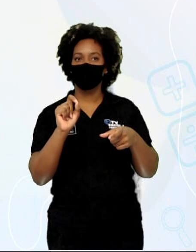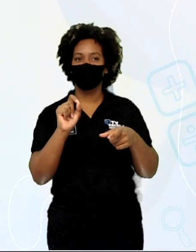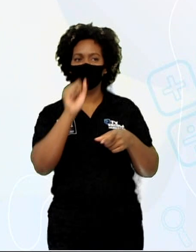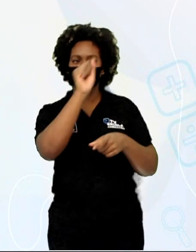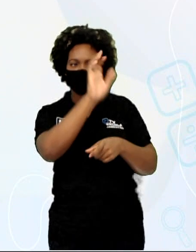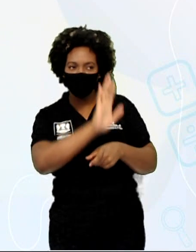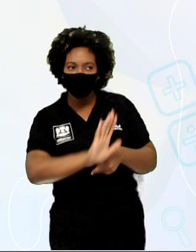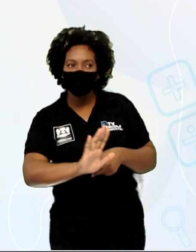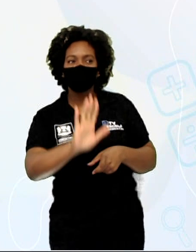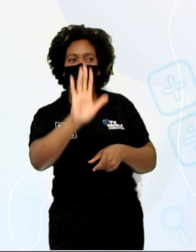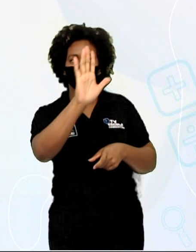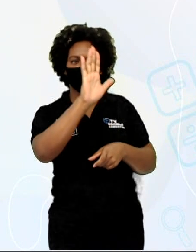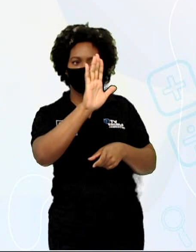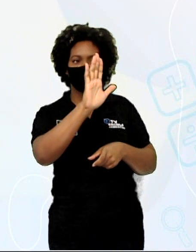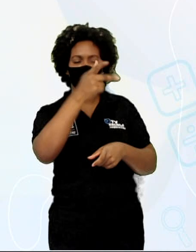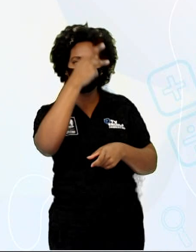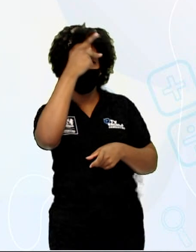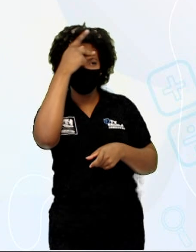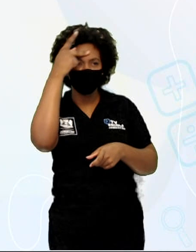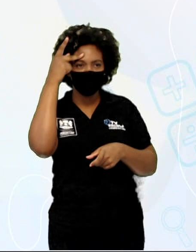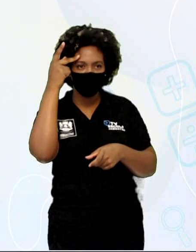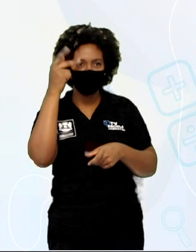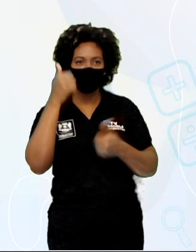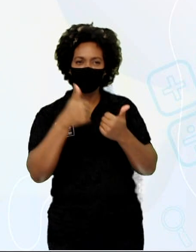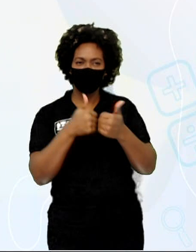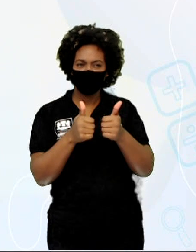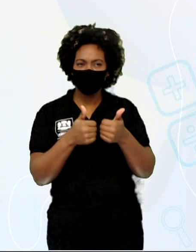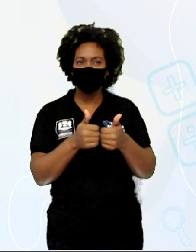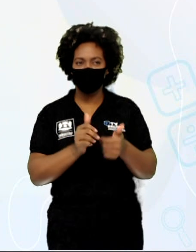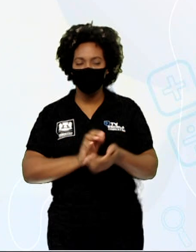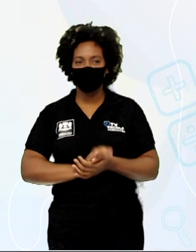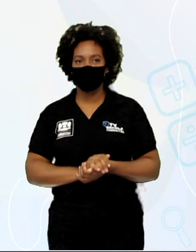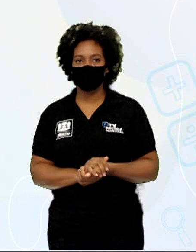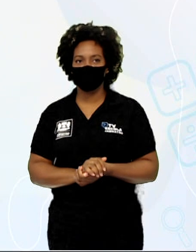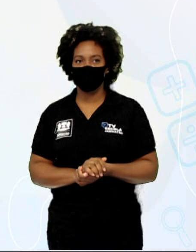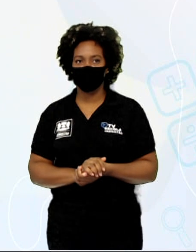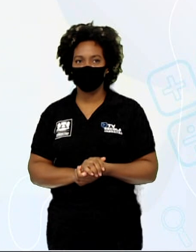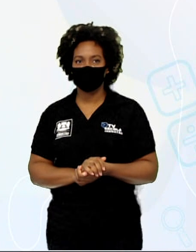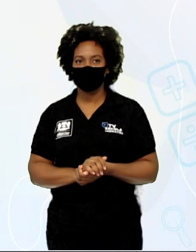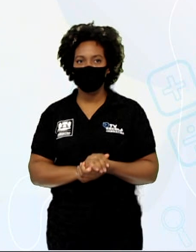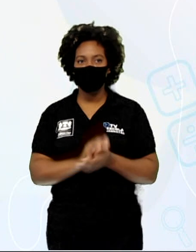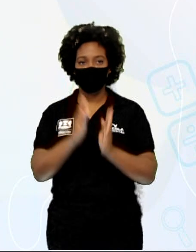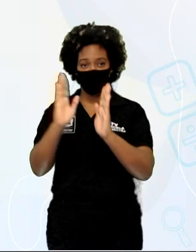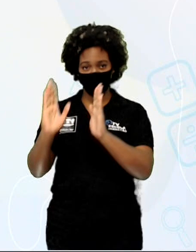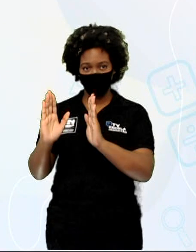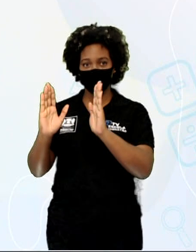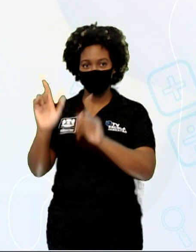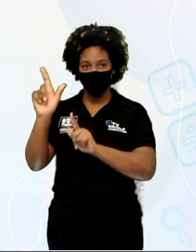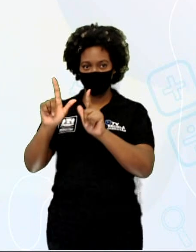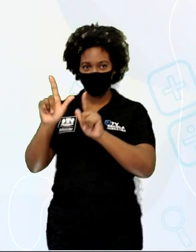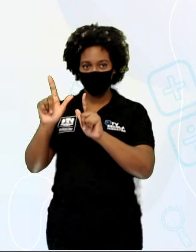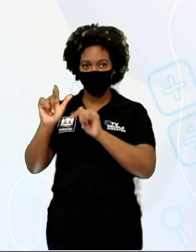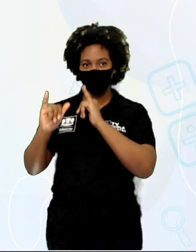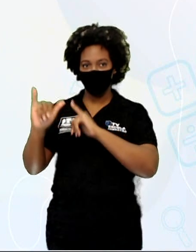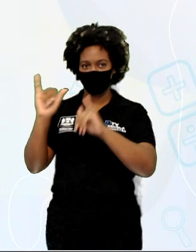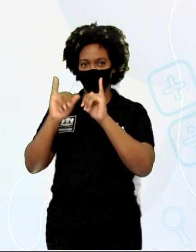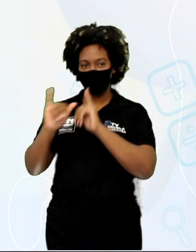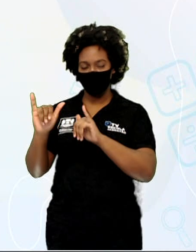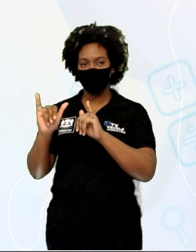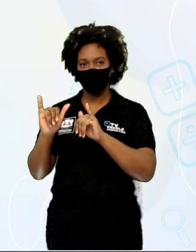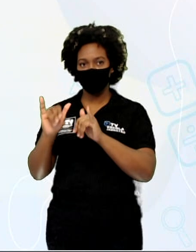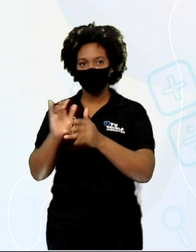de um atleta bem conhecido, que é o Neymar Júnior. Já no outro cartaz, diz o seguinte.